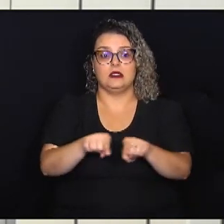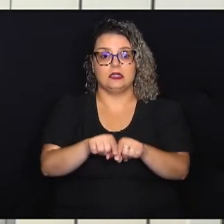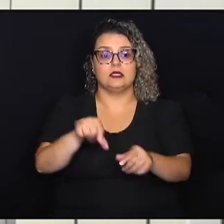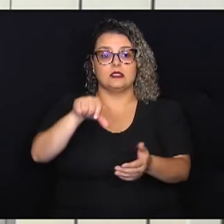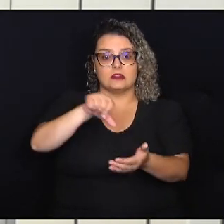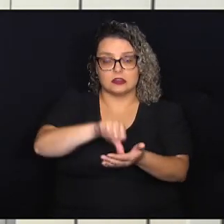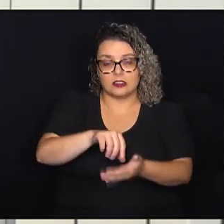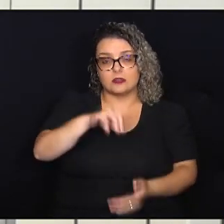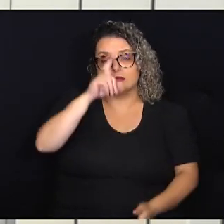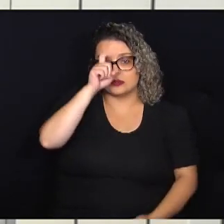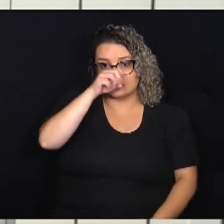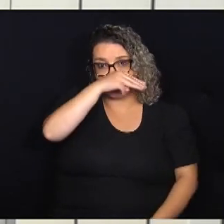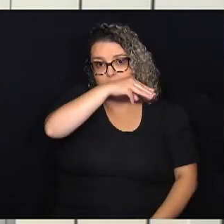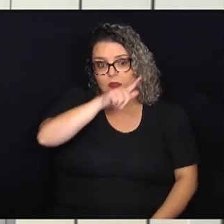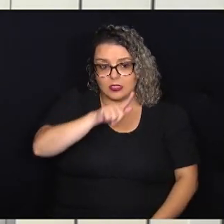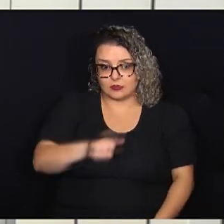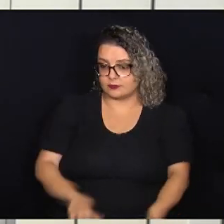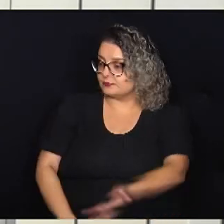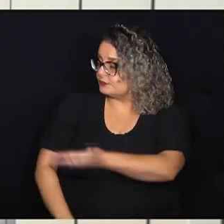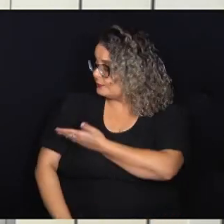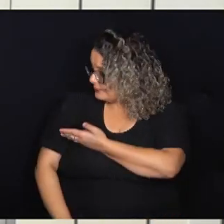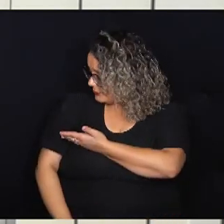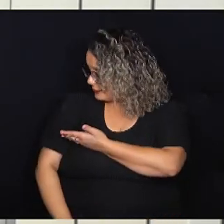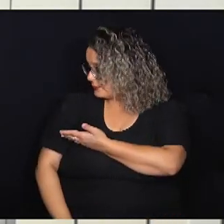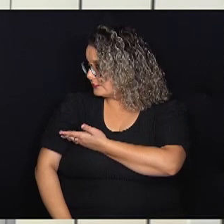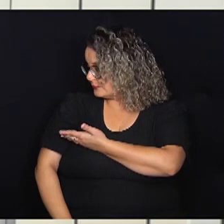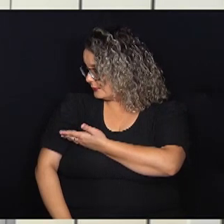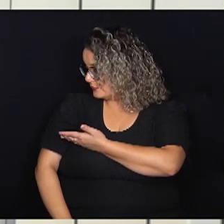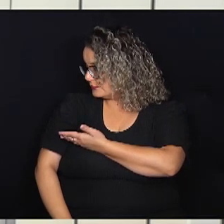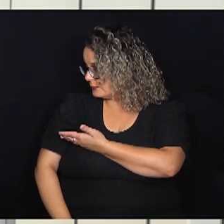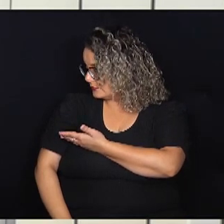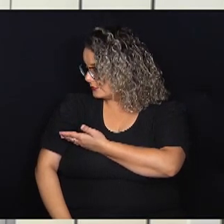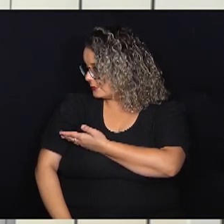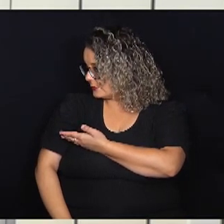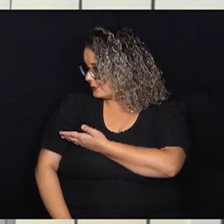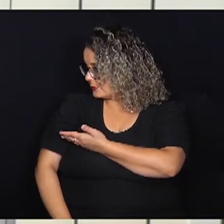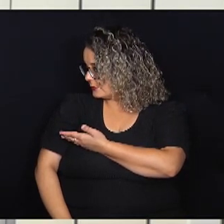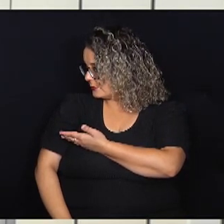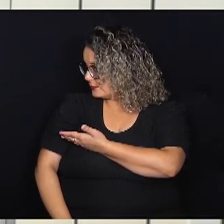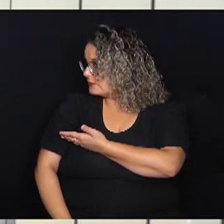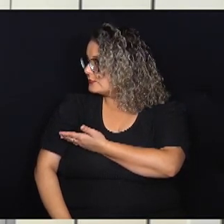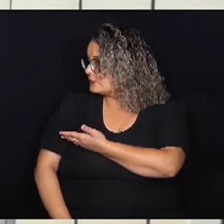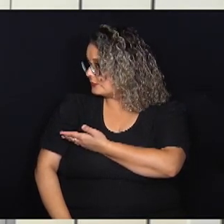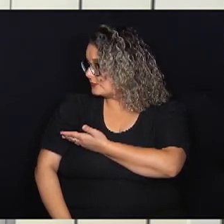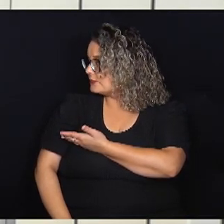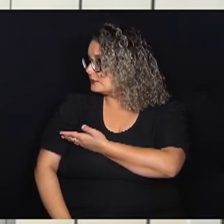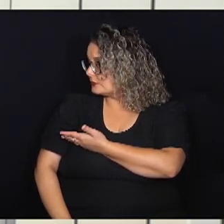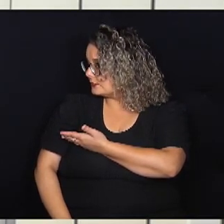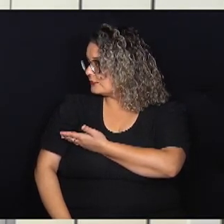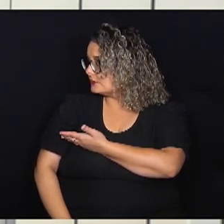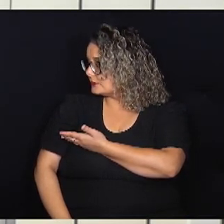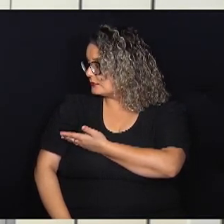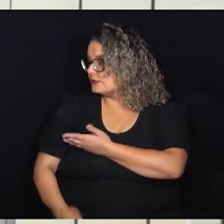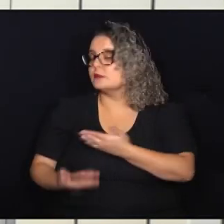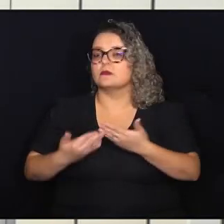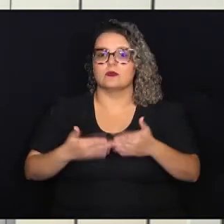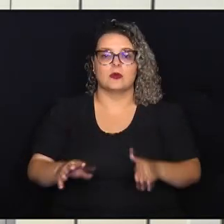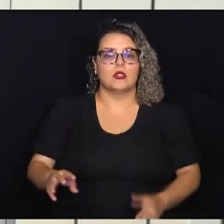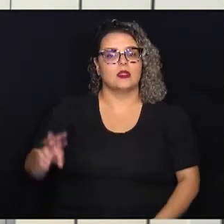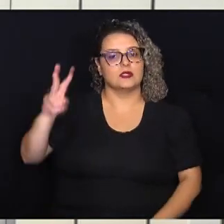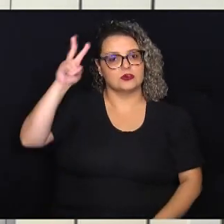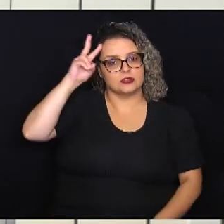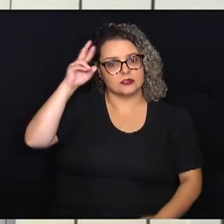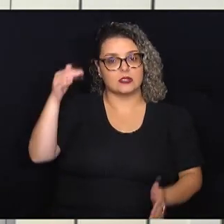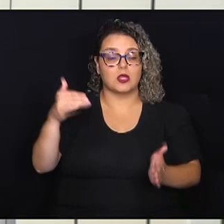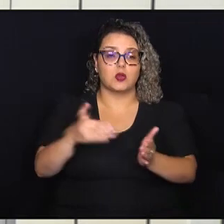Mário Gatti, na Avenida Prefeito Faria Lima, número 340. Também fica aberto de segunda-feira